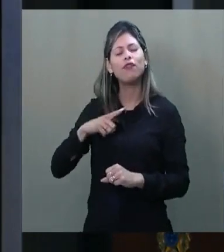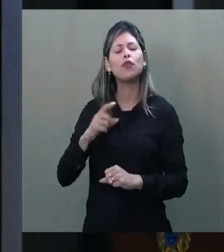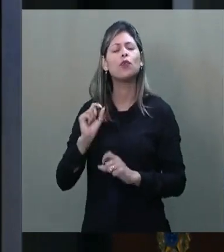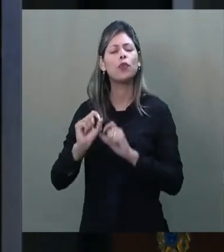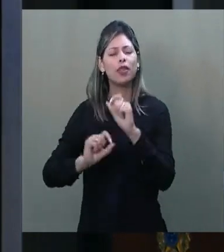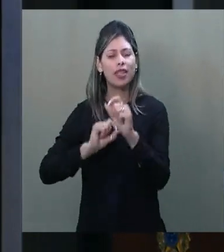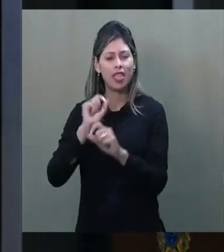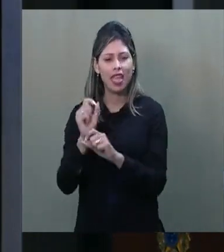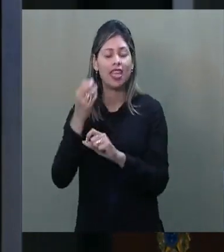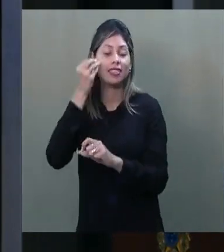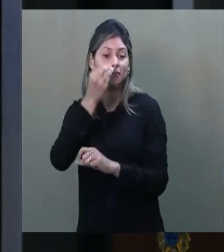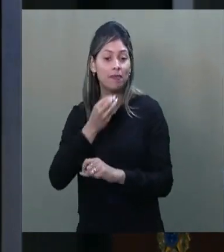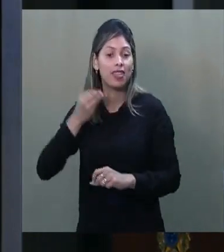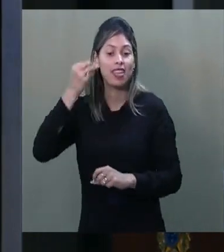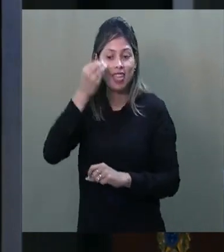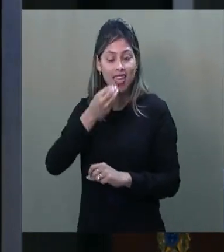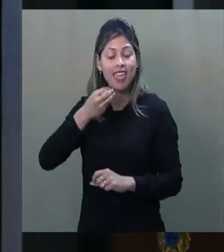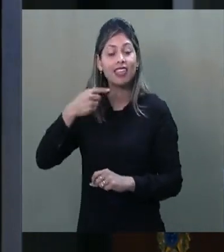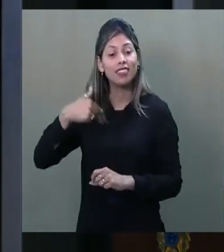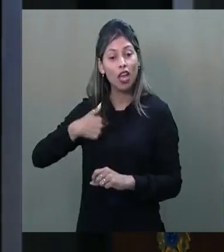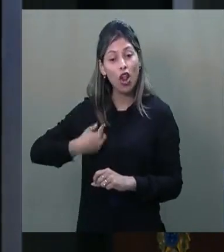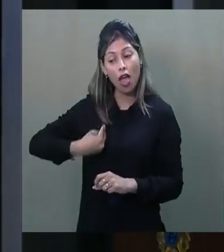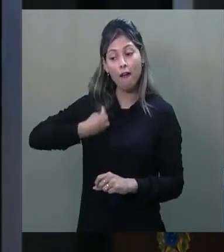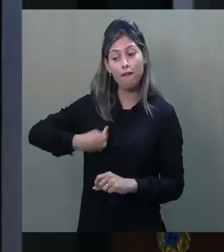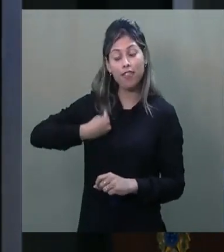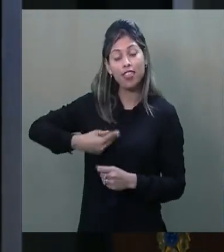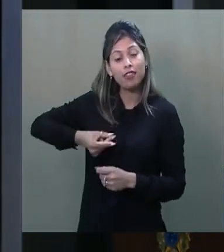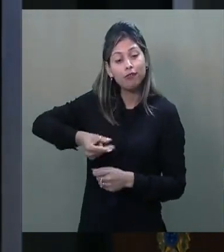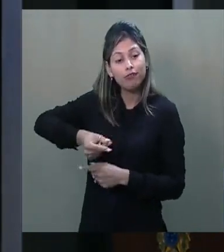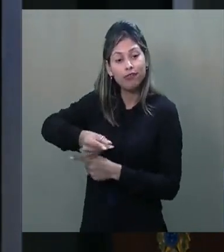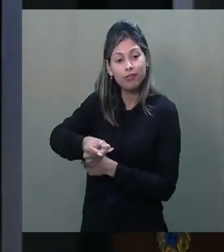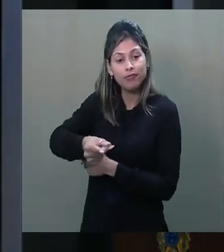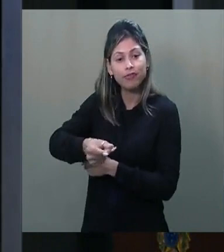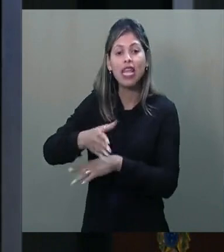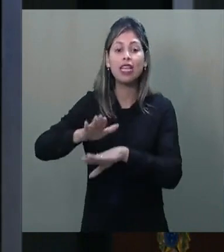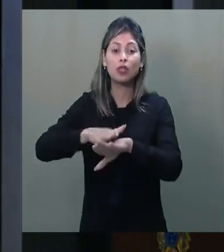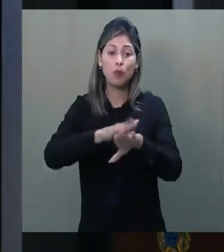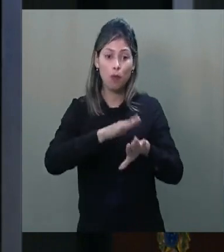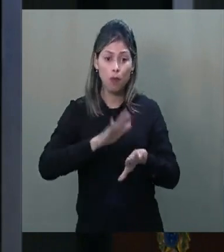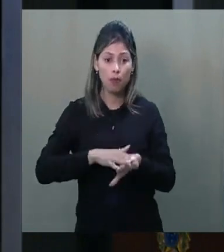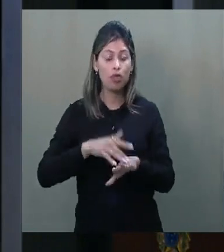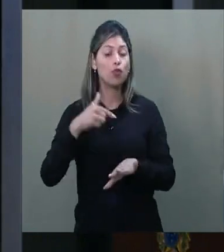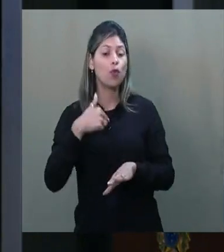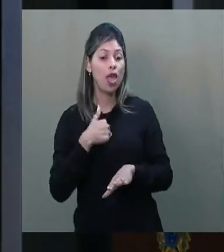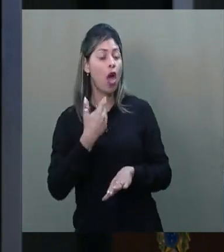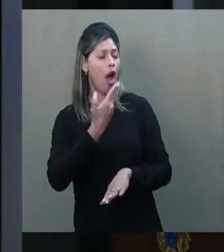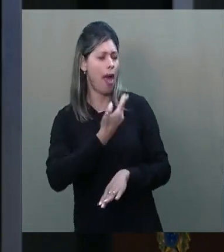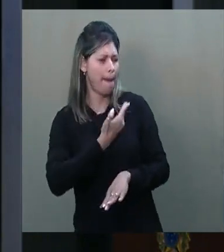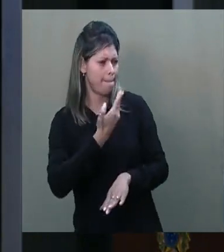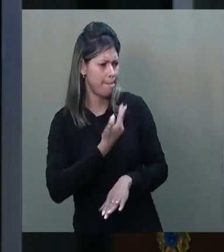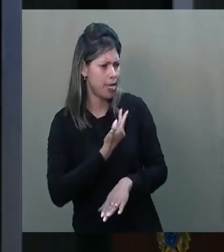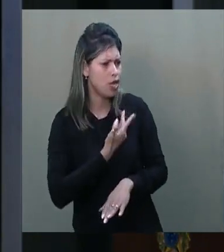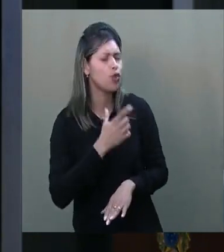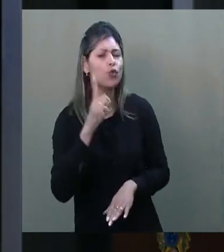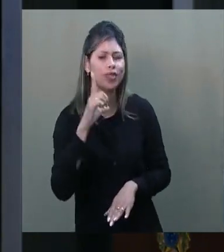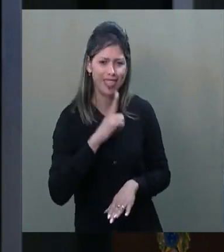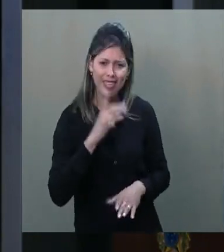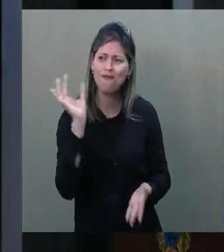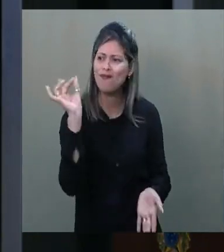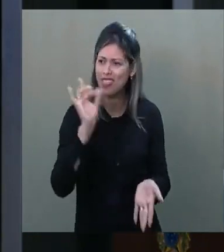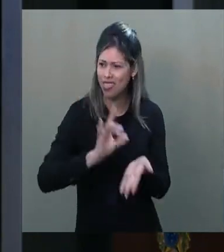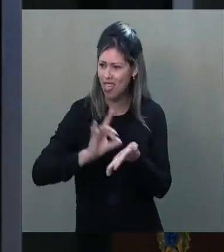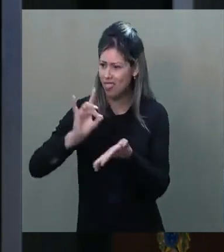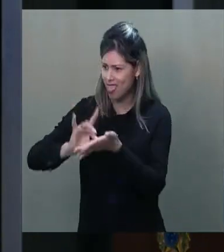Nesse sentido, fiz muitos amigos verdadeiros, tantos que citar um a um